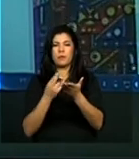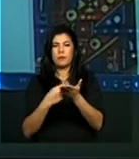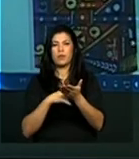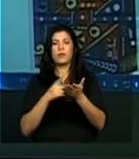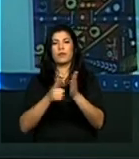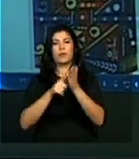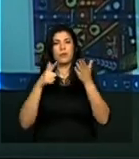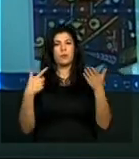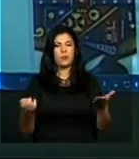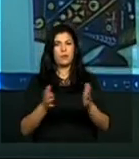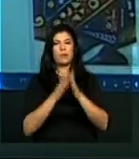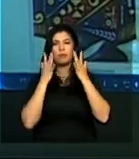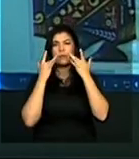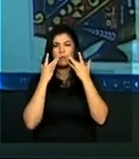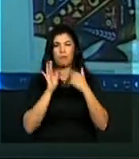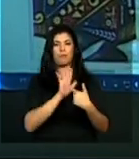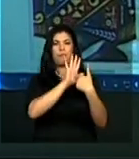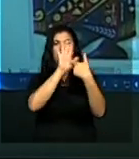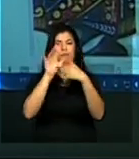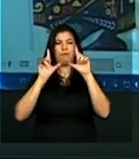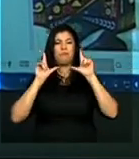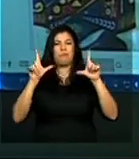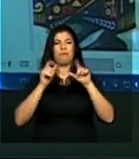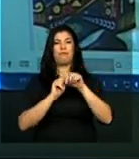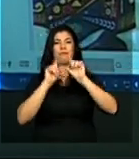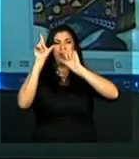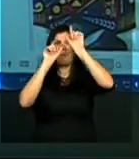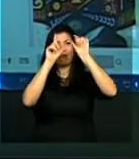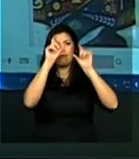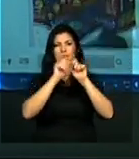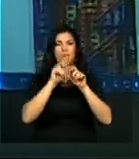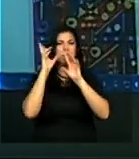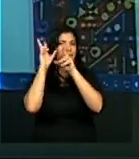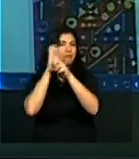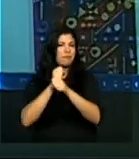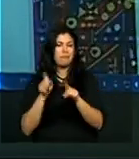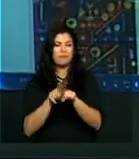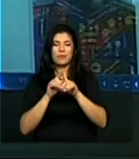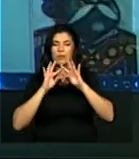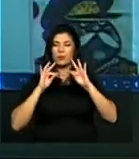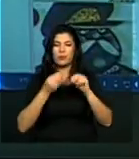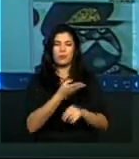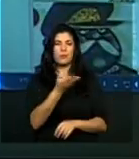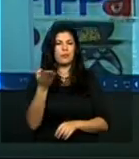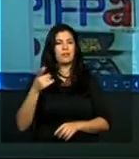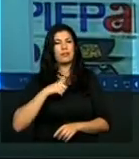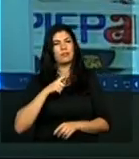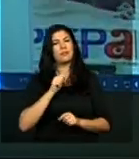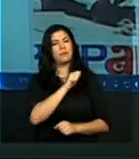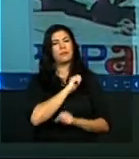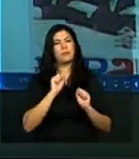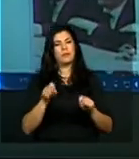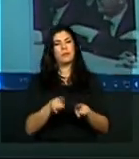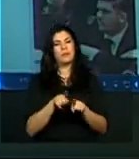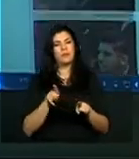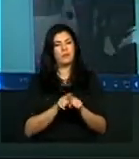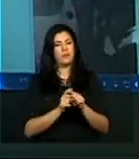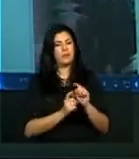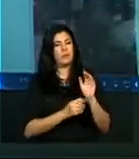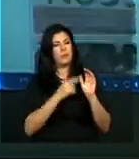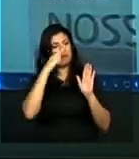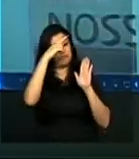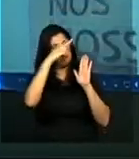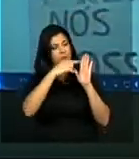reportagem, dramatização, exposição, quadrinhos, cartazes, enfim. Quer dizer, a ideia é que os alunos não só possam navegar,